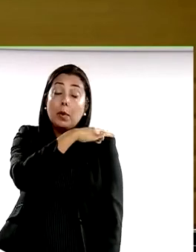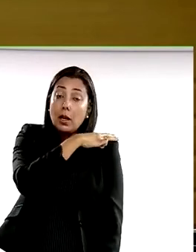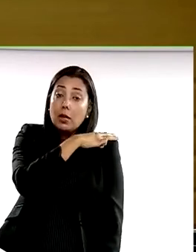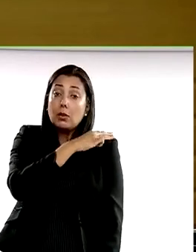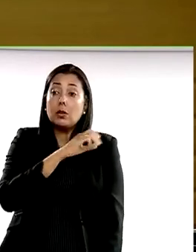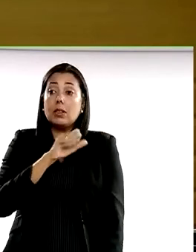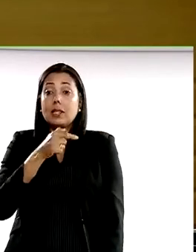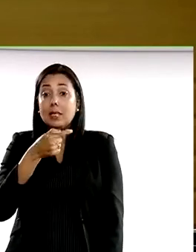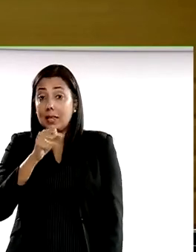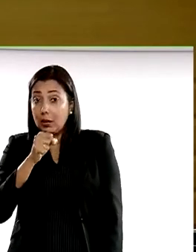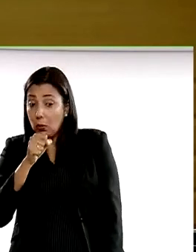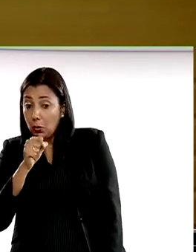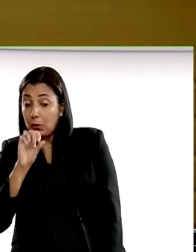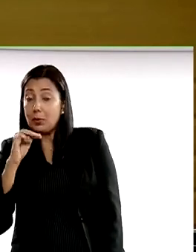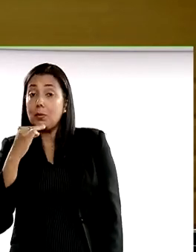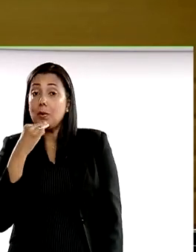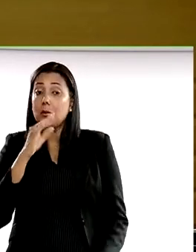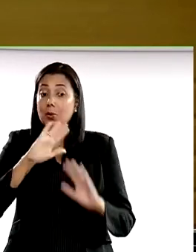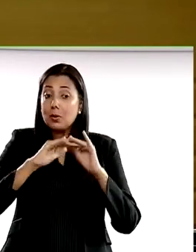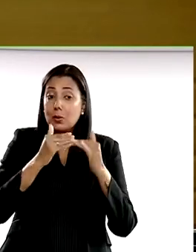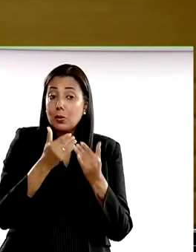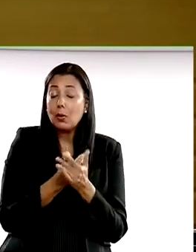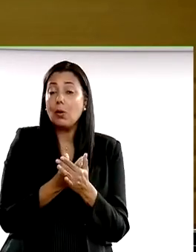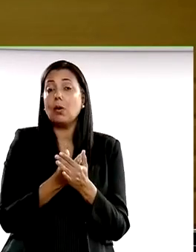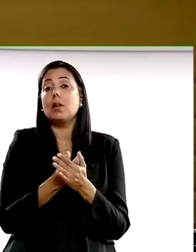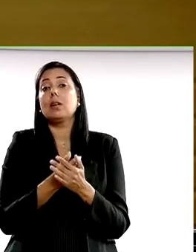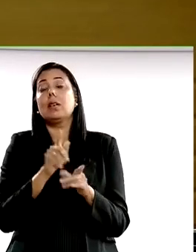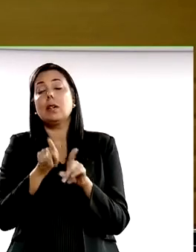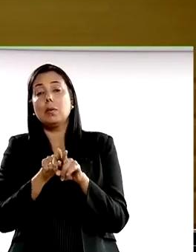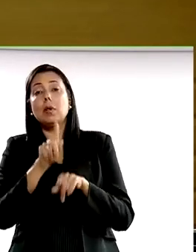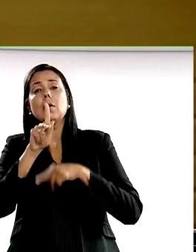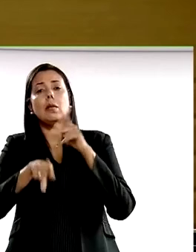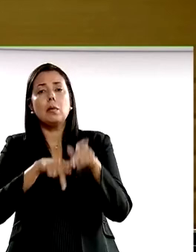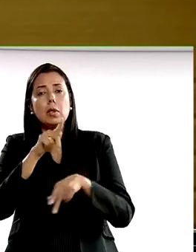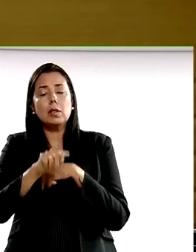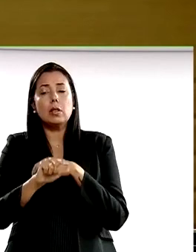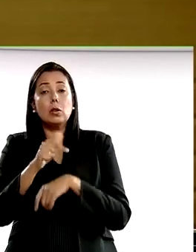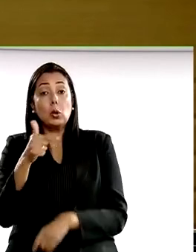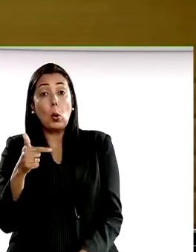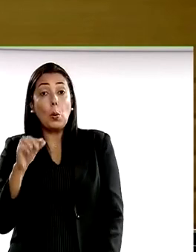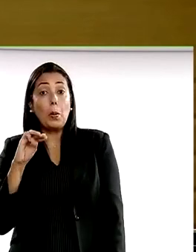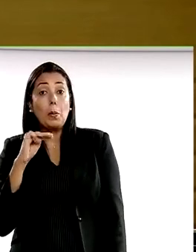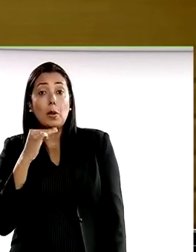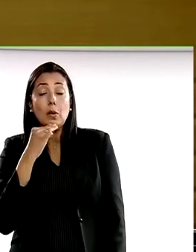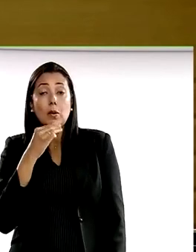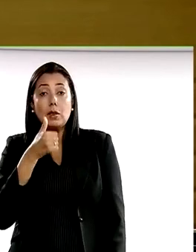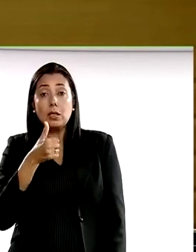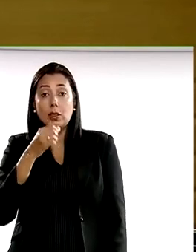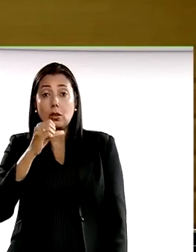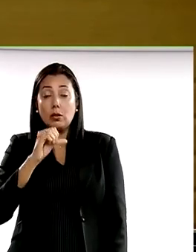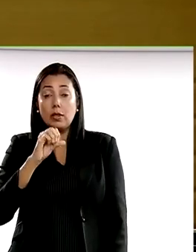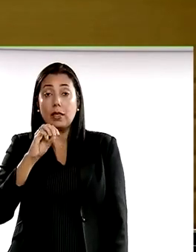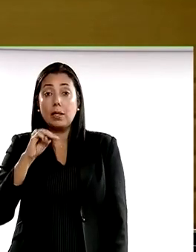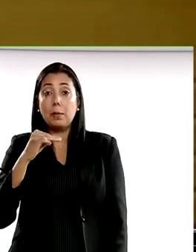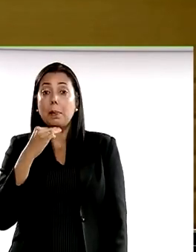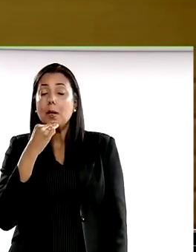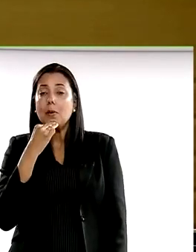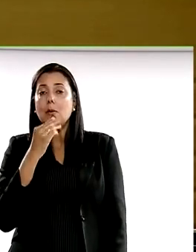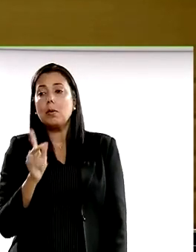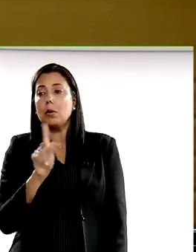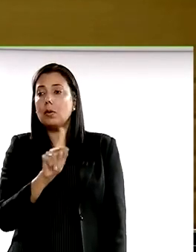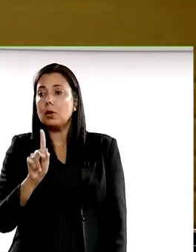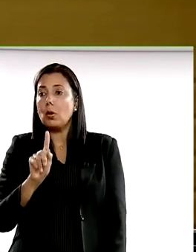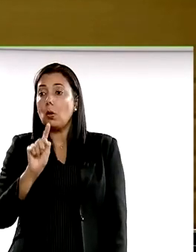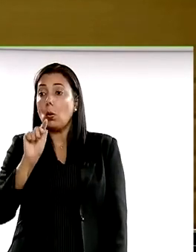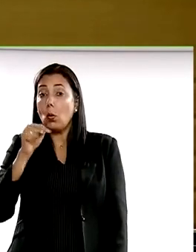escolas, sendo 137 mil públicas. E mais de 2 milhões e 190 mil professores, sendo 1